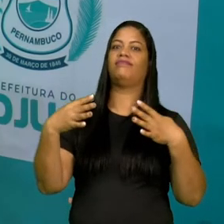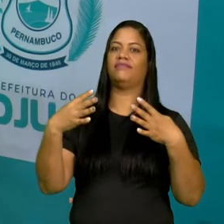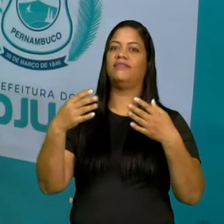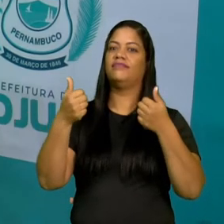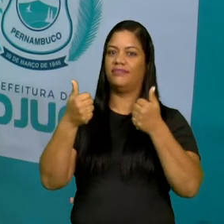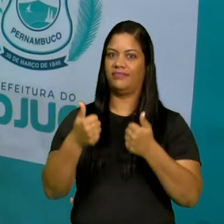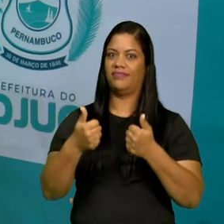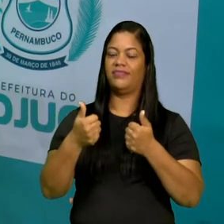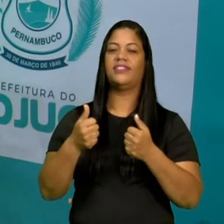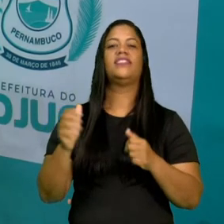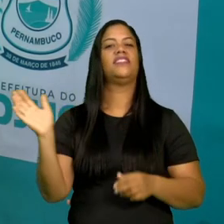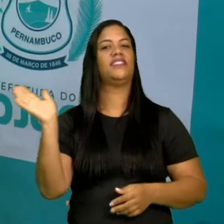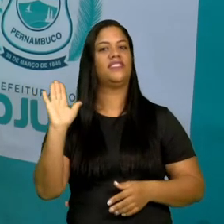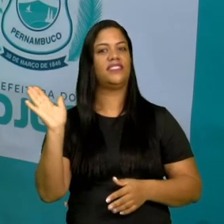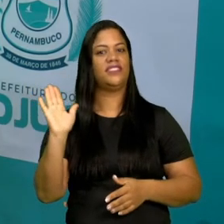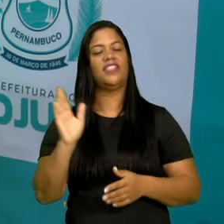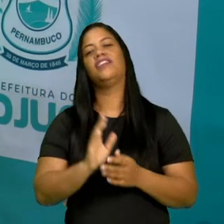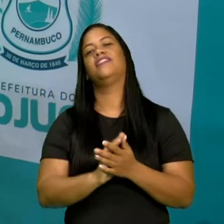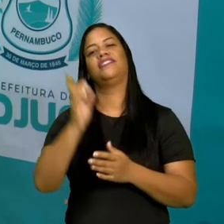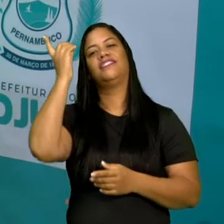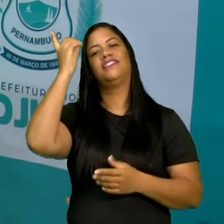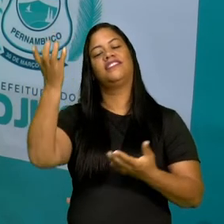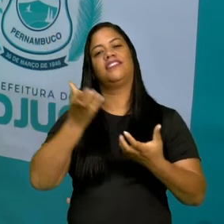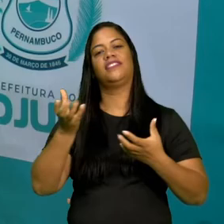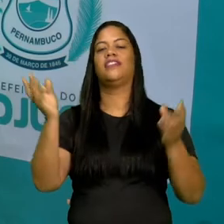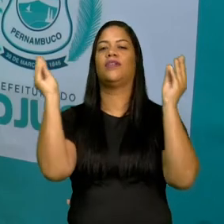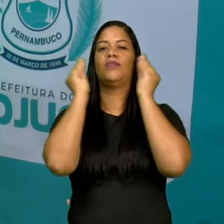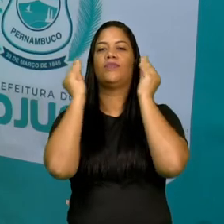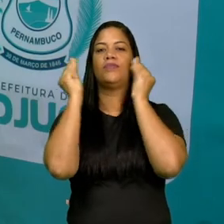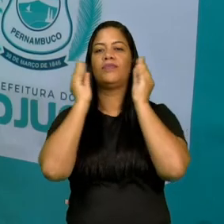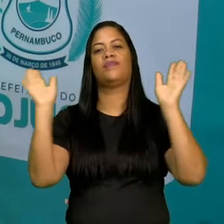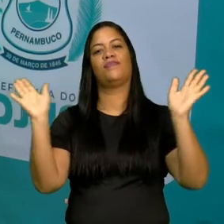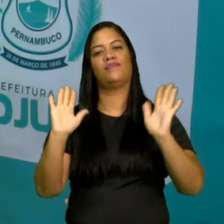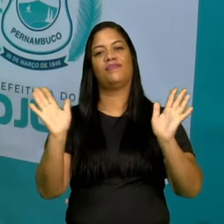aula, tá bom? Até a próxima aula, se Deus quiser. Um beijão!